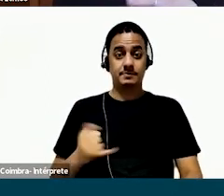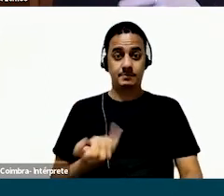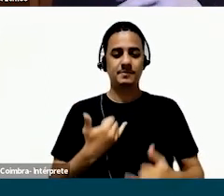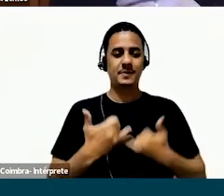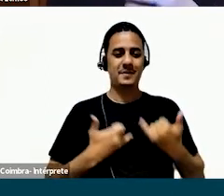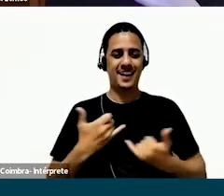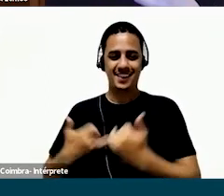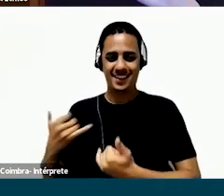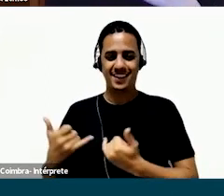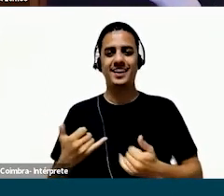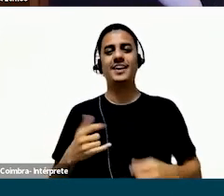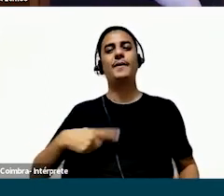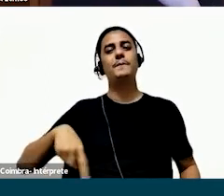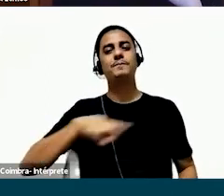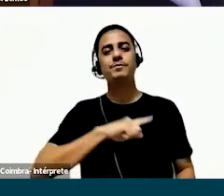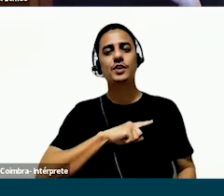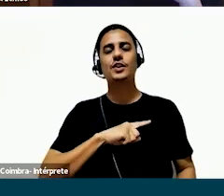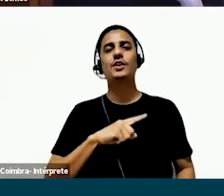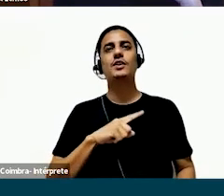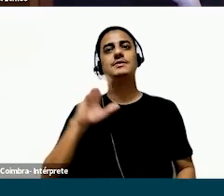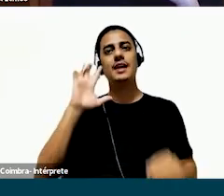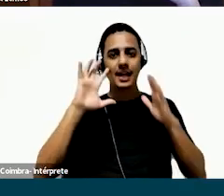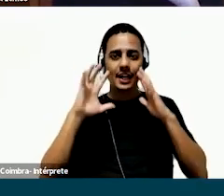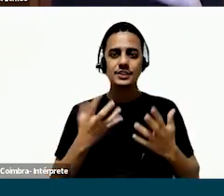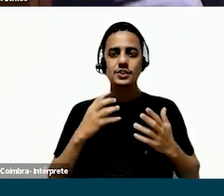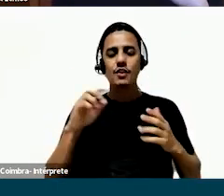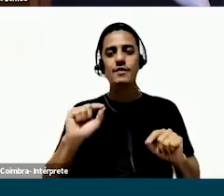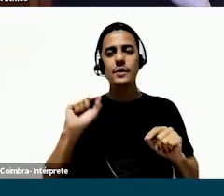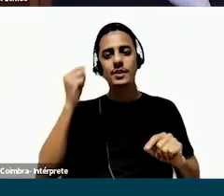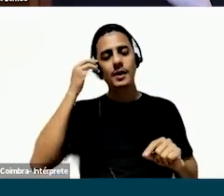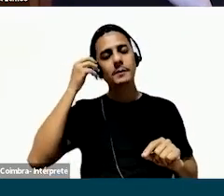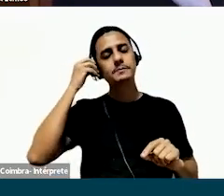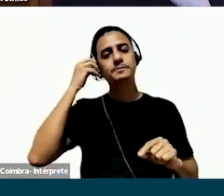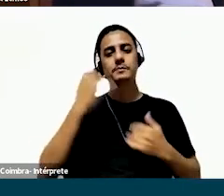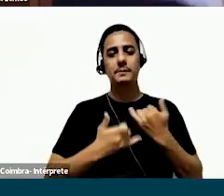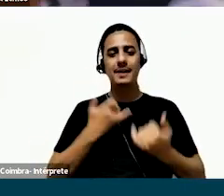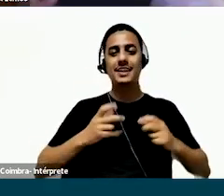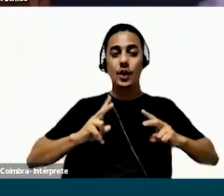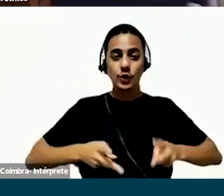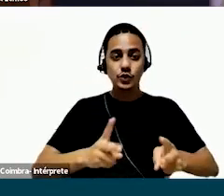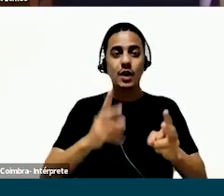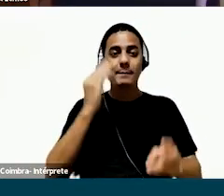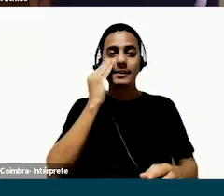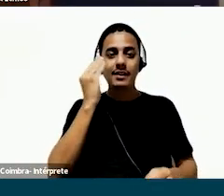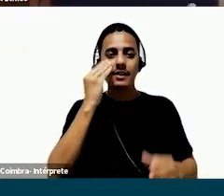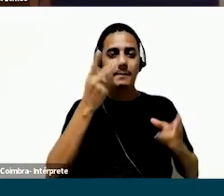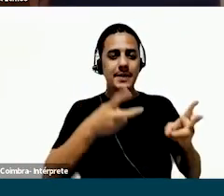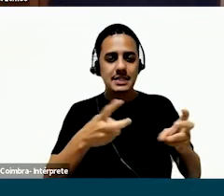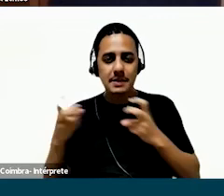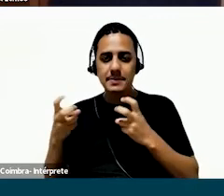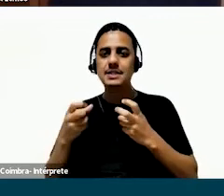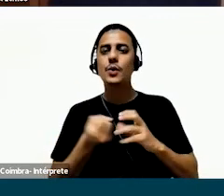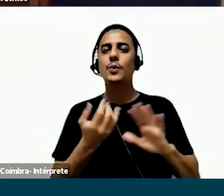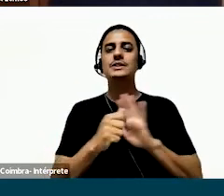Aproveitando o embalo da brincadeira, a gente resolveu corrogar um pouco mais essa brincadeira para a gente